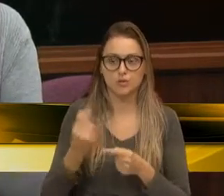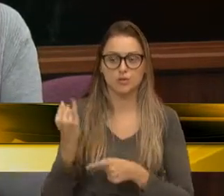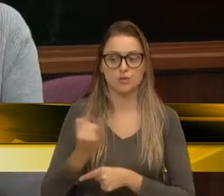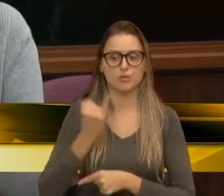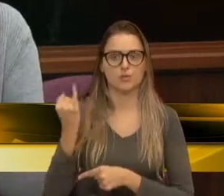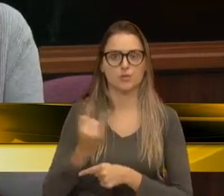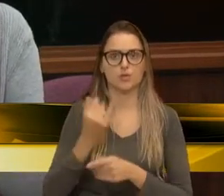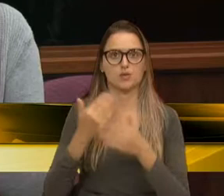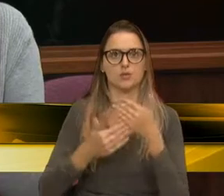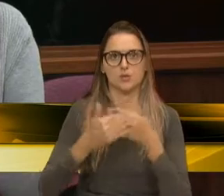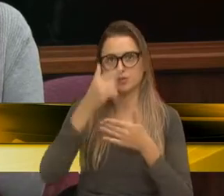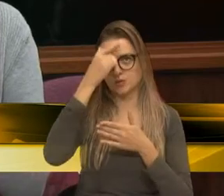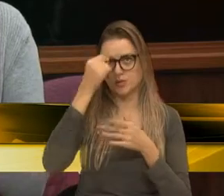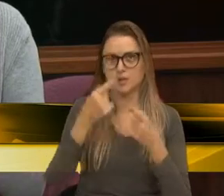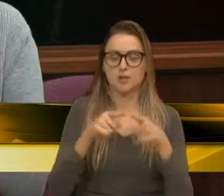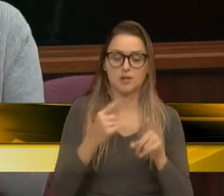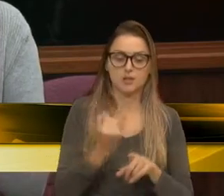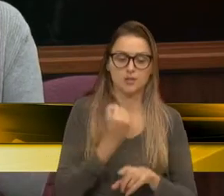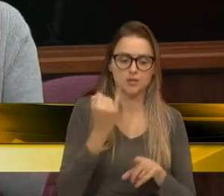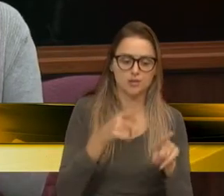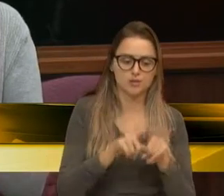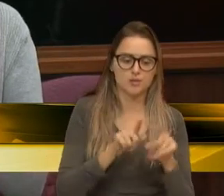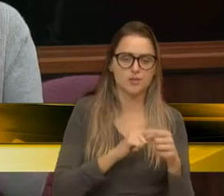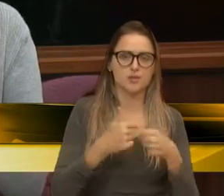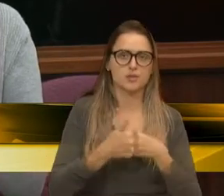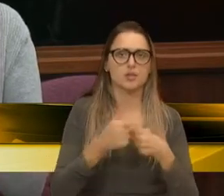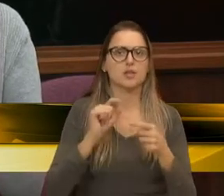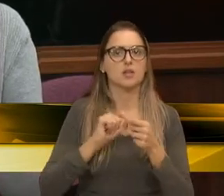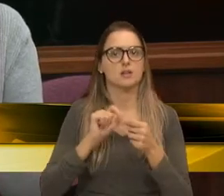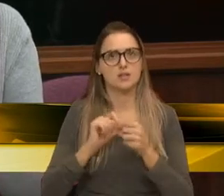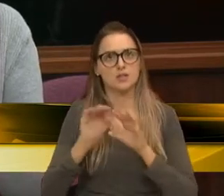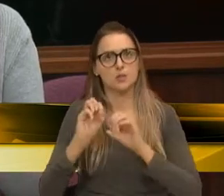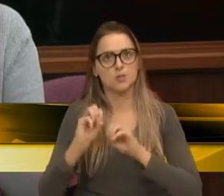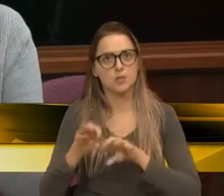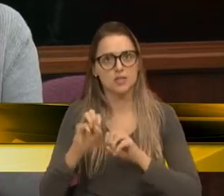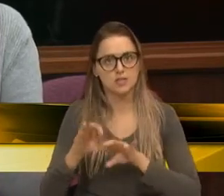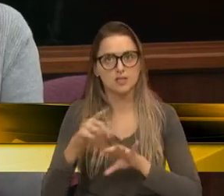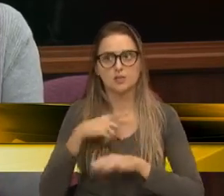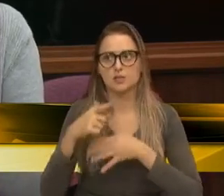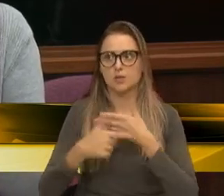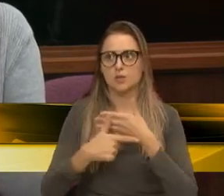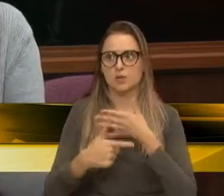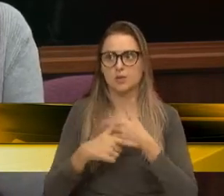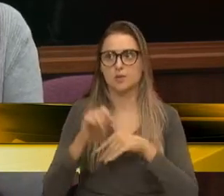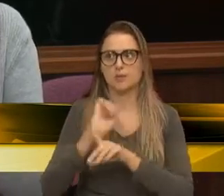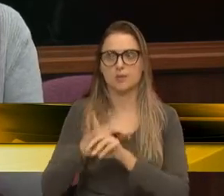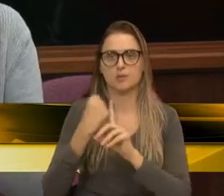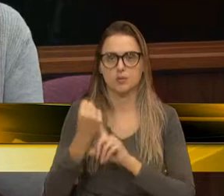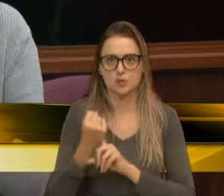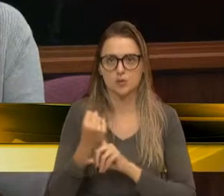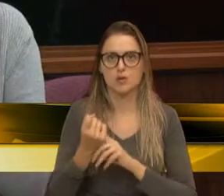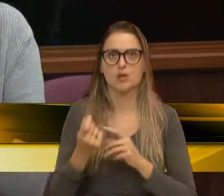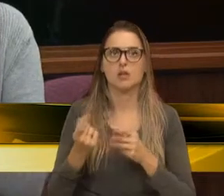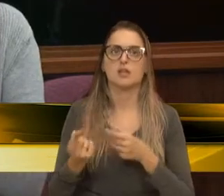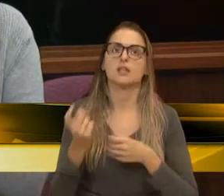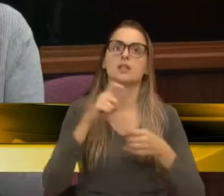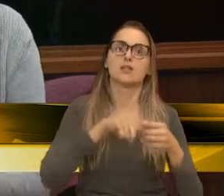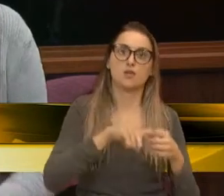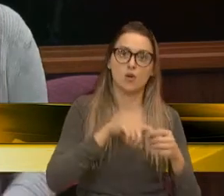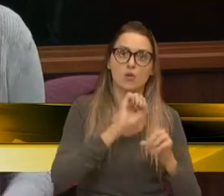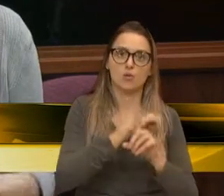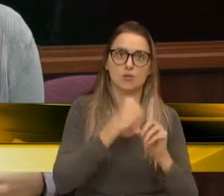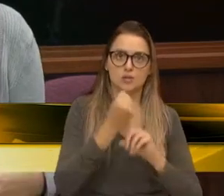academia, mas também importantes para a cidade. Fazer com que o ensino tenha uma função social, que devolva para a cidade também